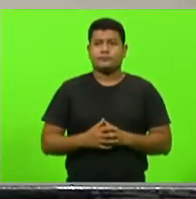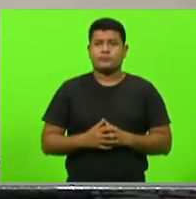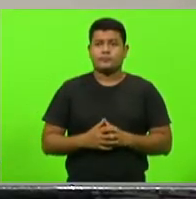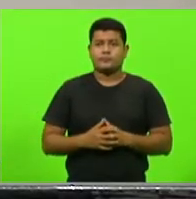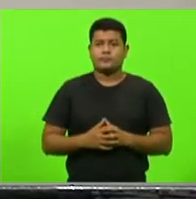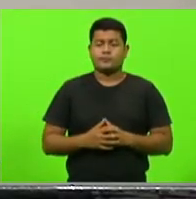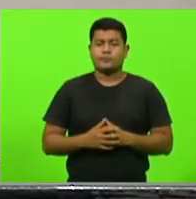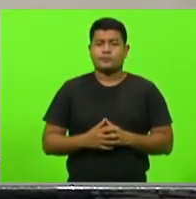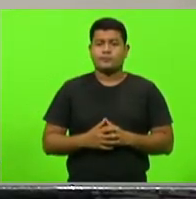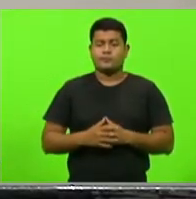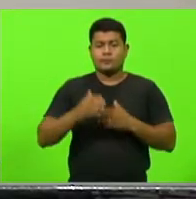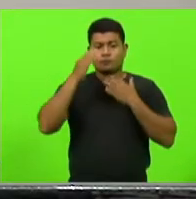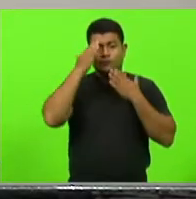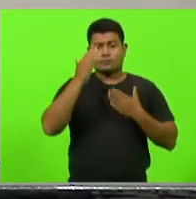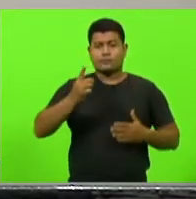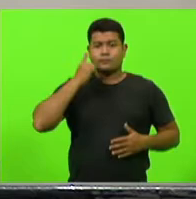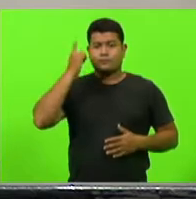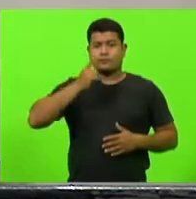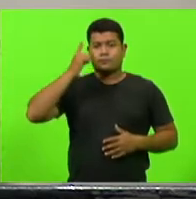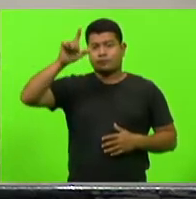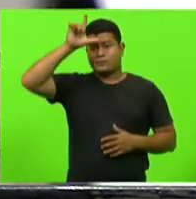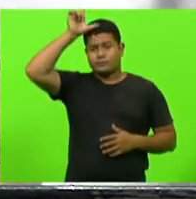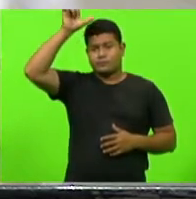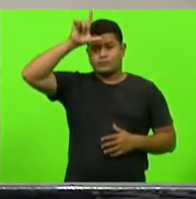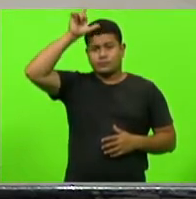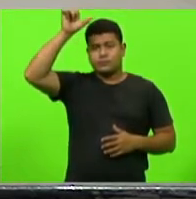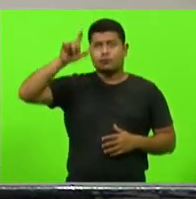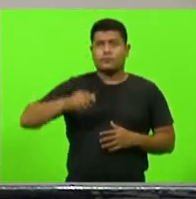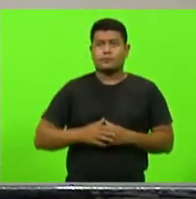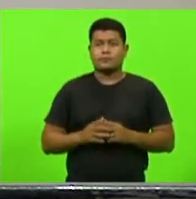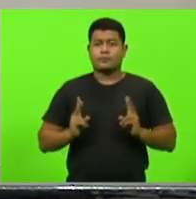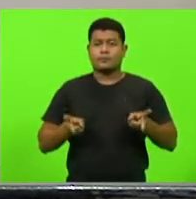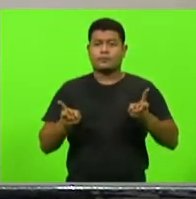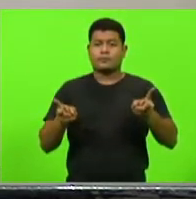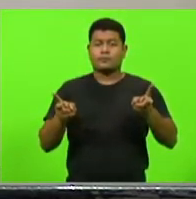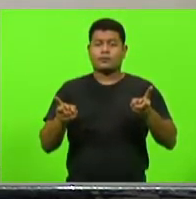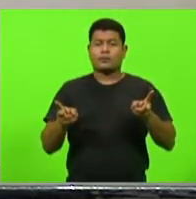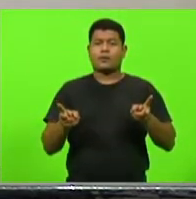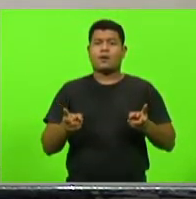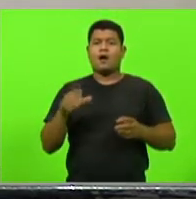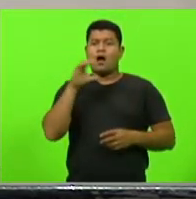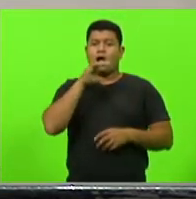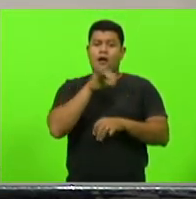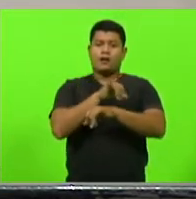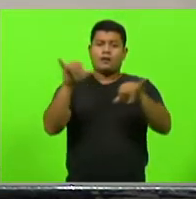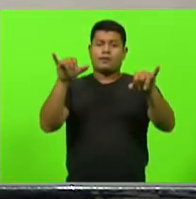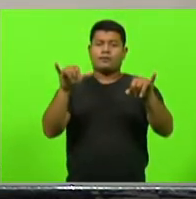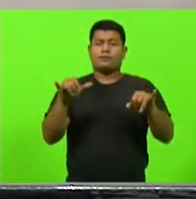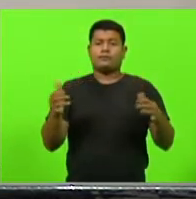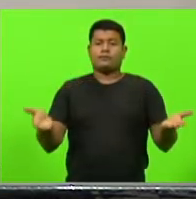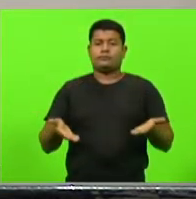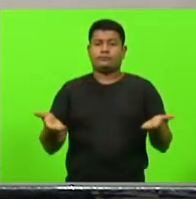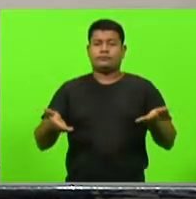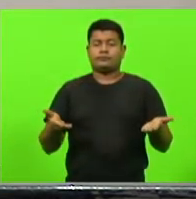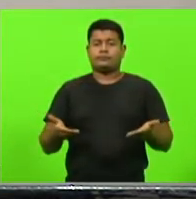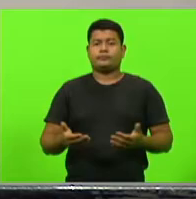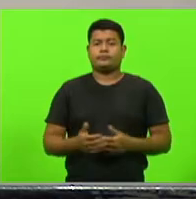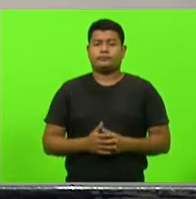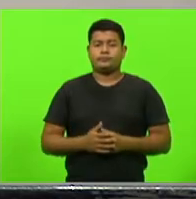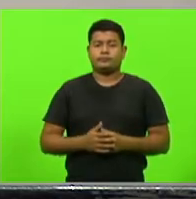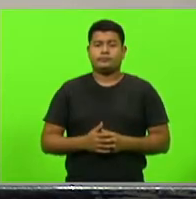Obrigado, deputado, sargento Lima. Ainda nas breves comunicações, com a palavra o